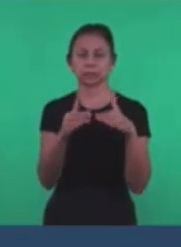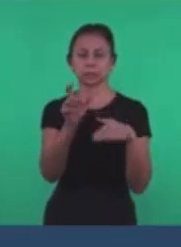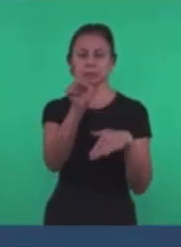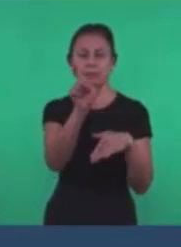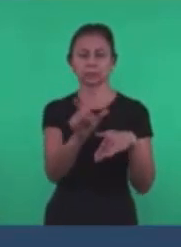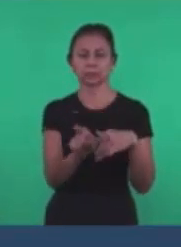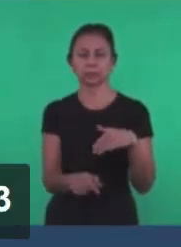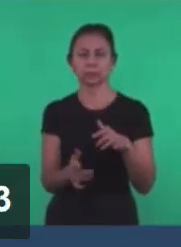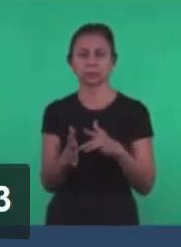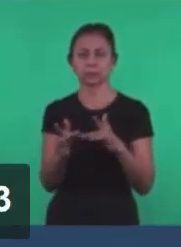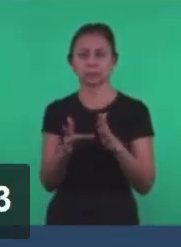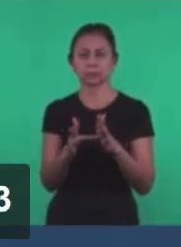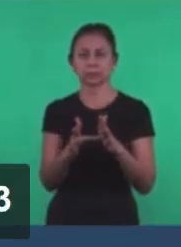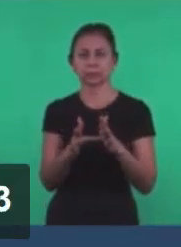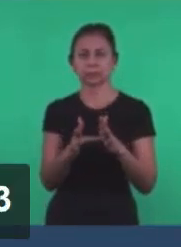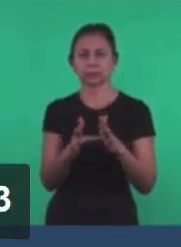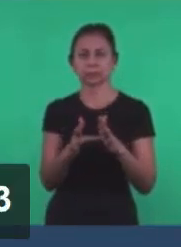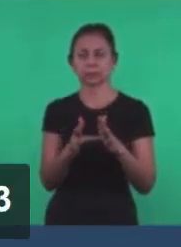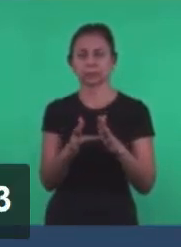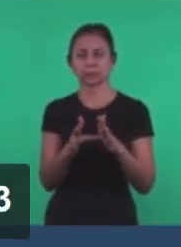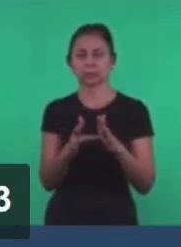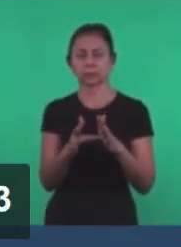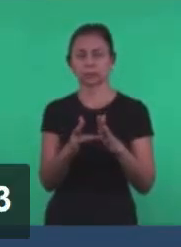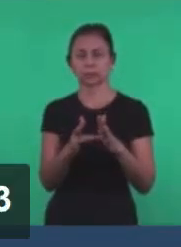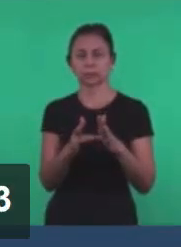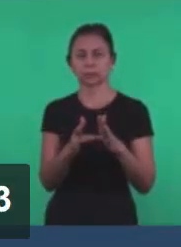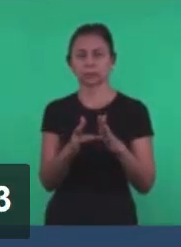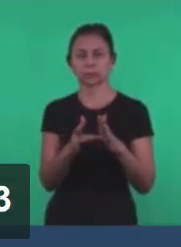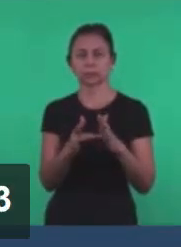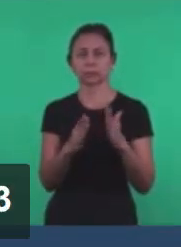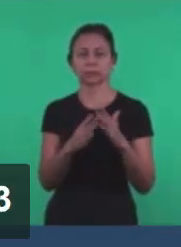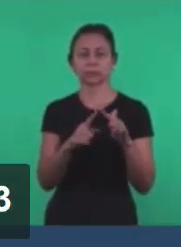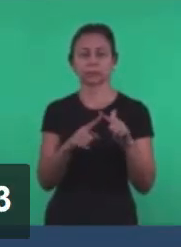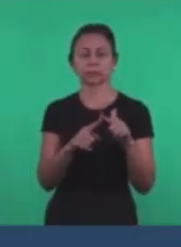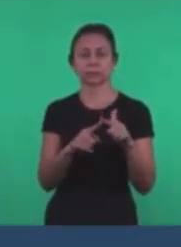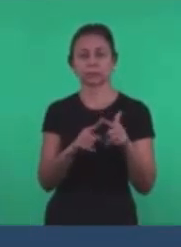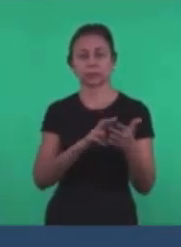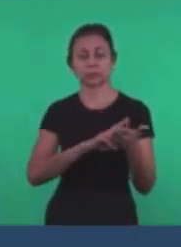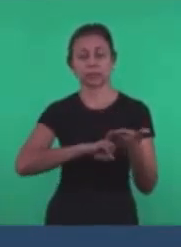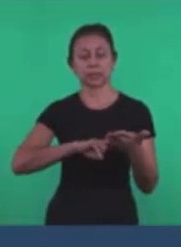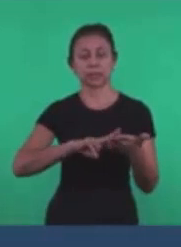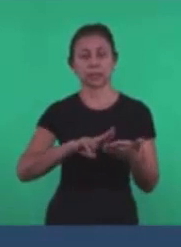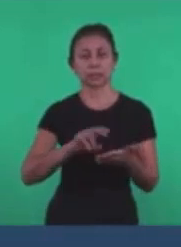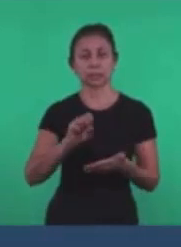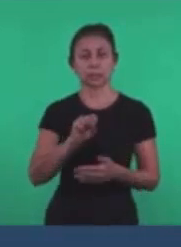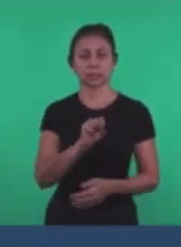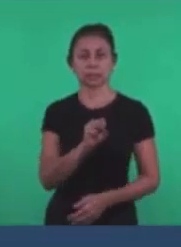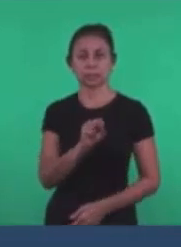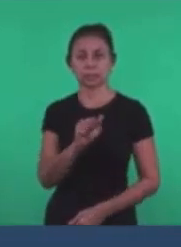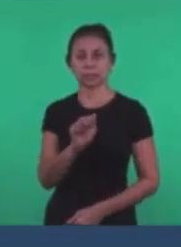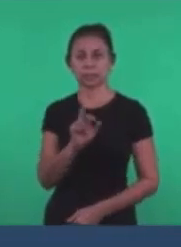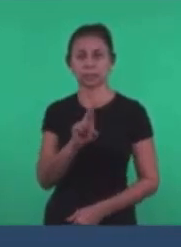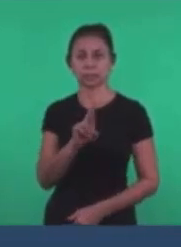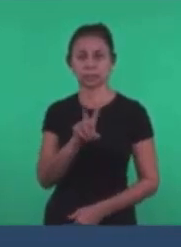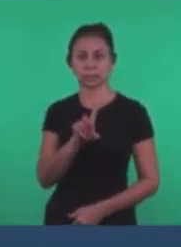Na carta A igreja de Sardes Agora Sardes Está lá No capítulo 3 De Apocalipse A pergunta é Refere-se